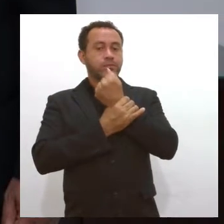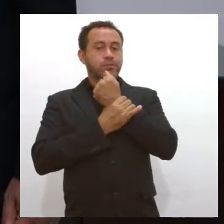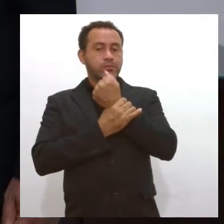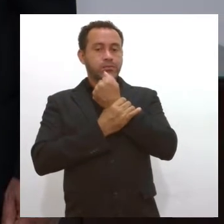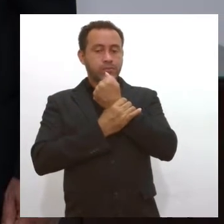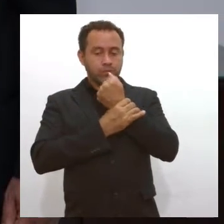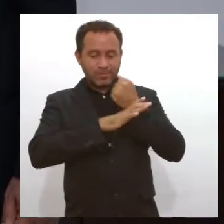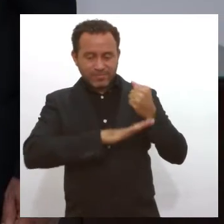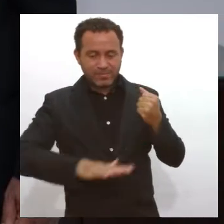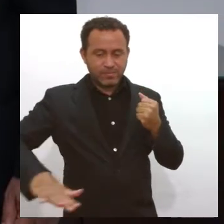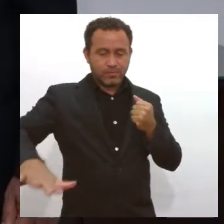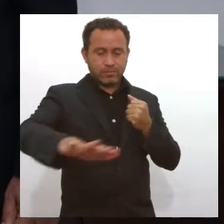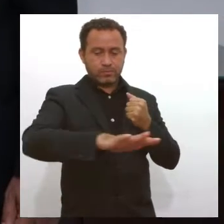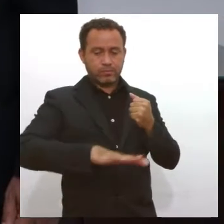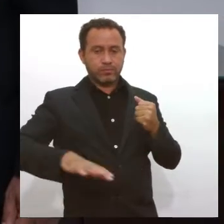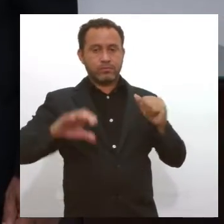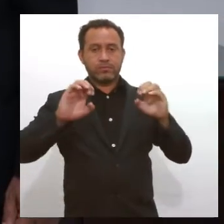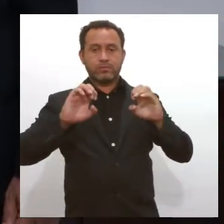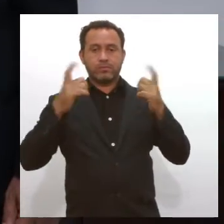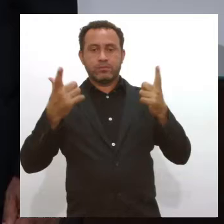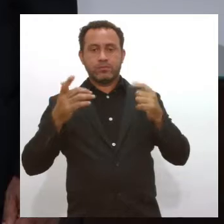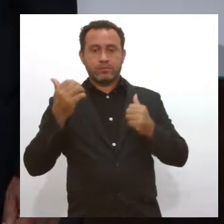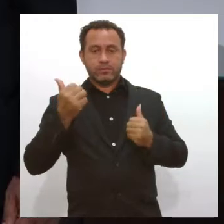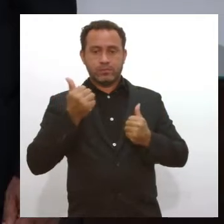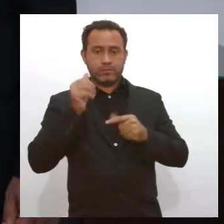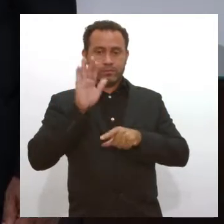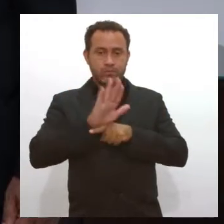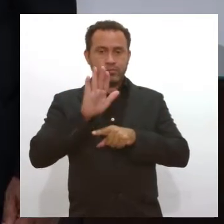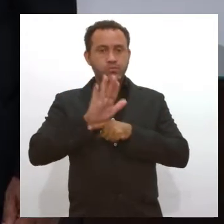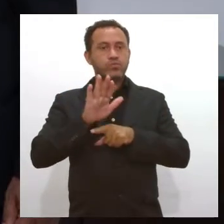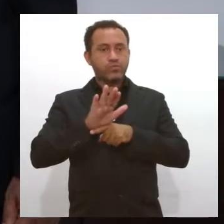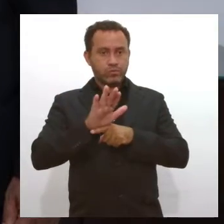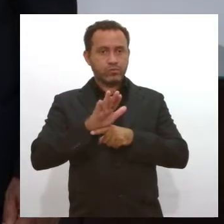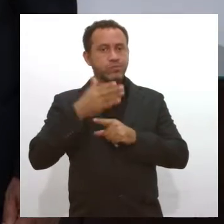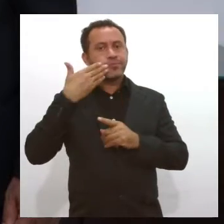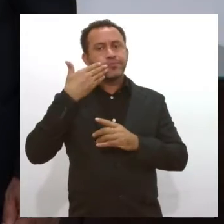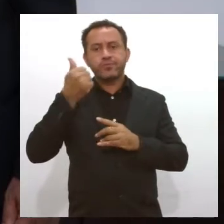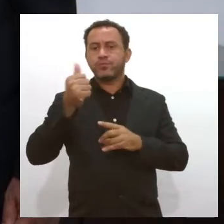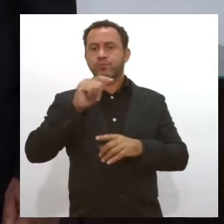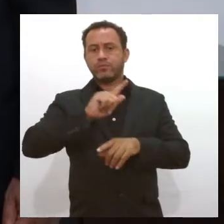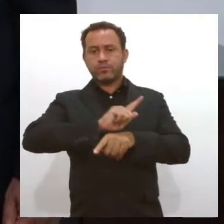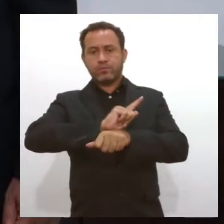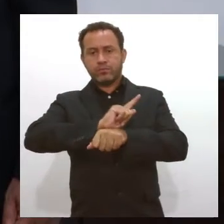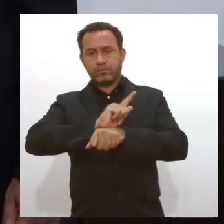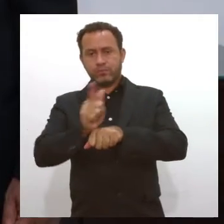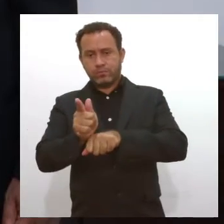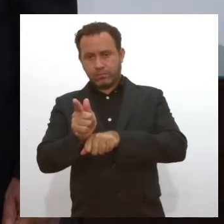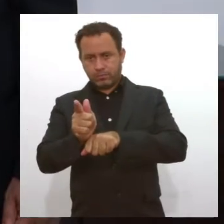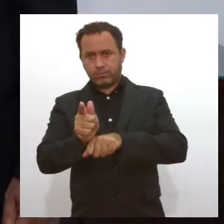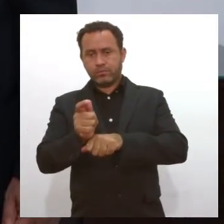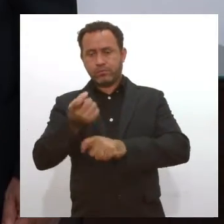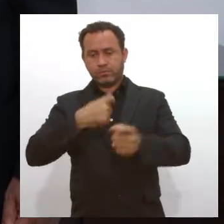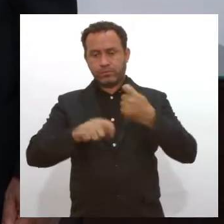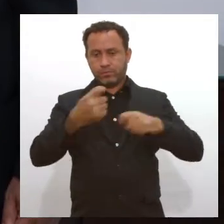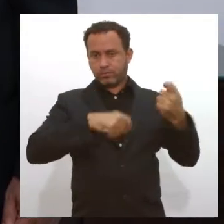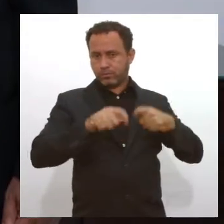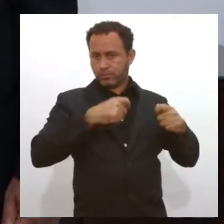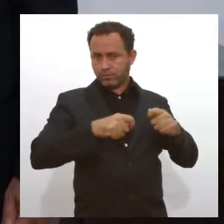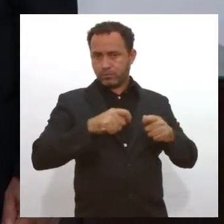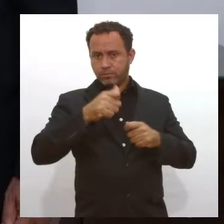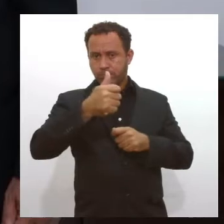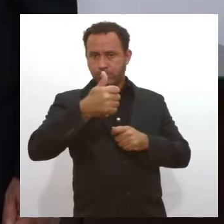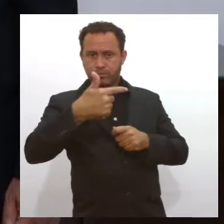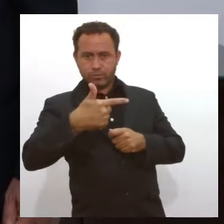áreas e, obviamente, ajudar também numa melhor gestão da máquina pública, já que 12